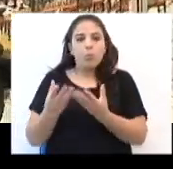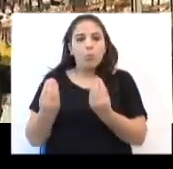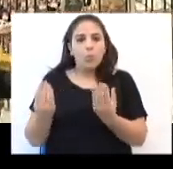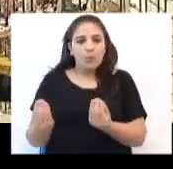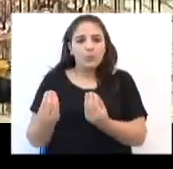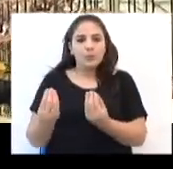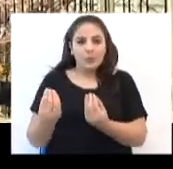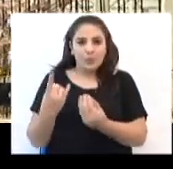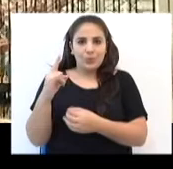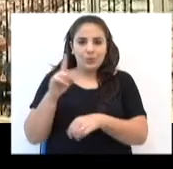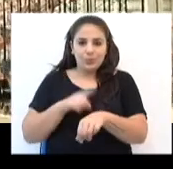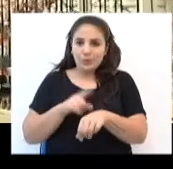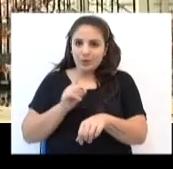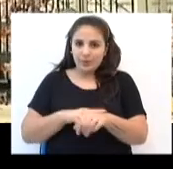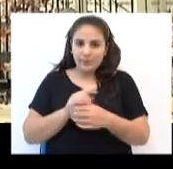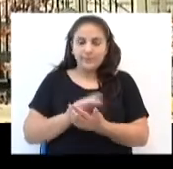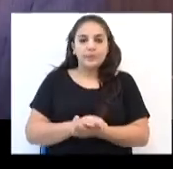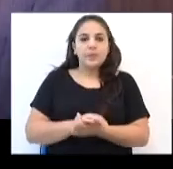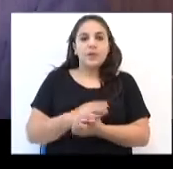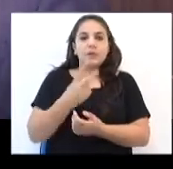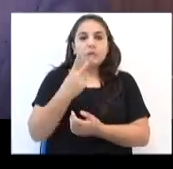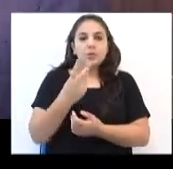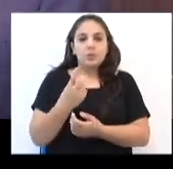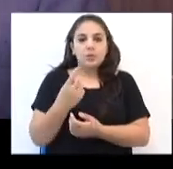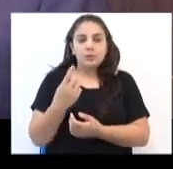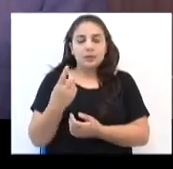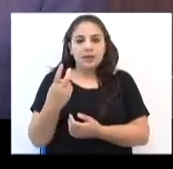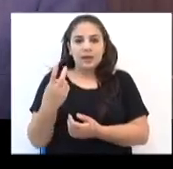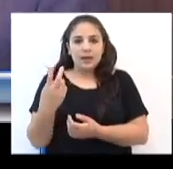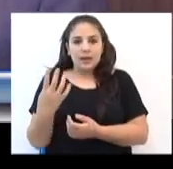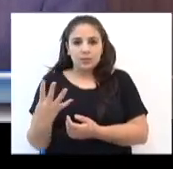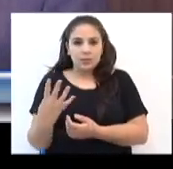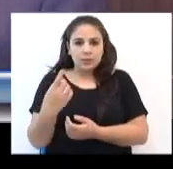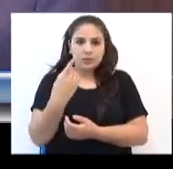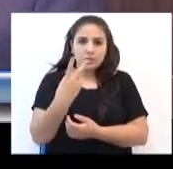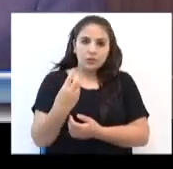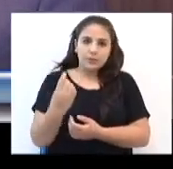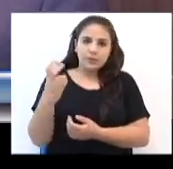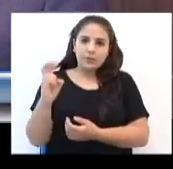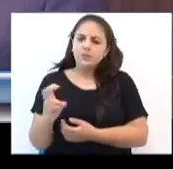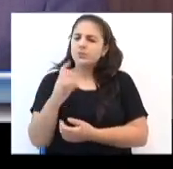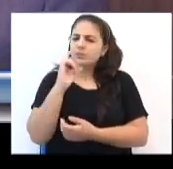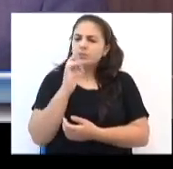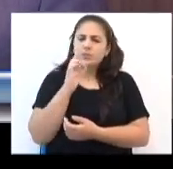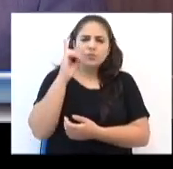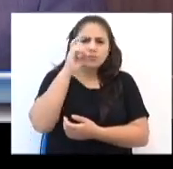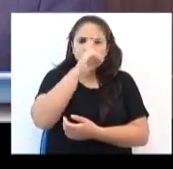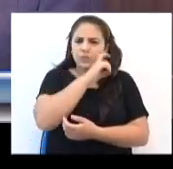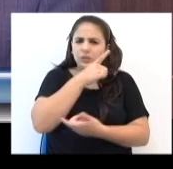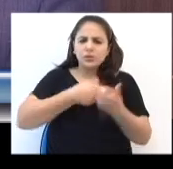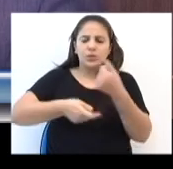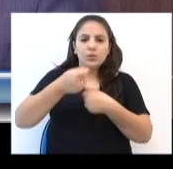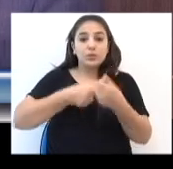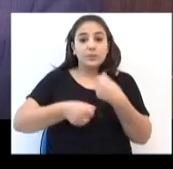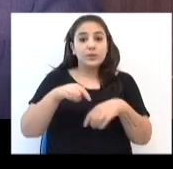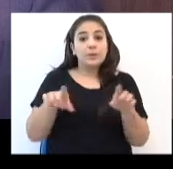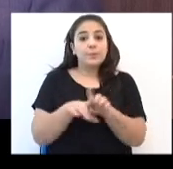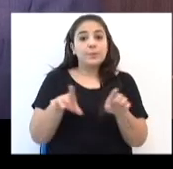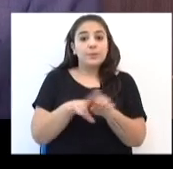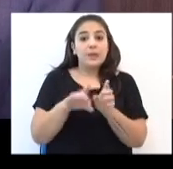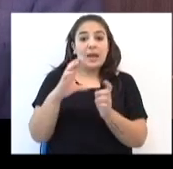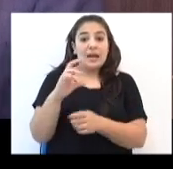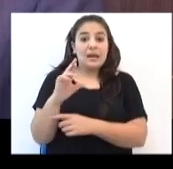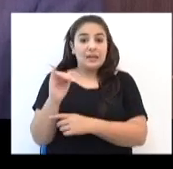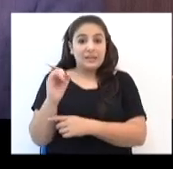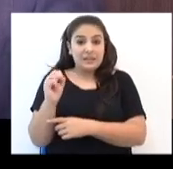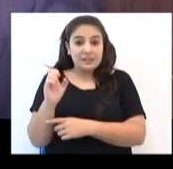tempos. 2014, 2015 foi extremamente ruim a economia mundial, especialmente a nacional, por conta da crise um pouco mais